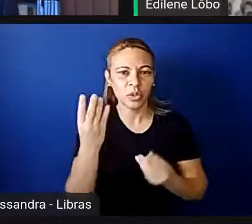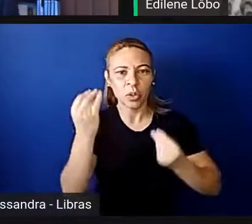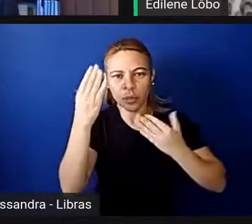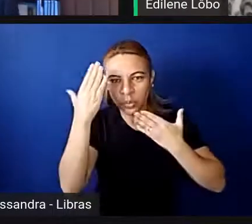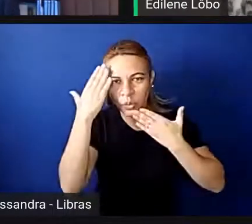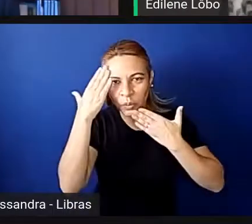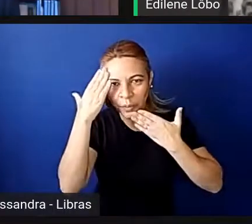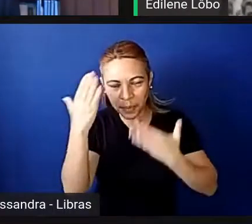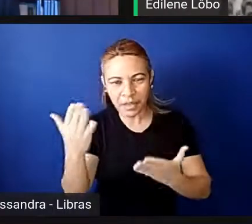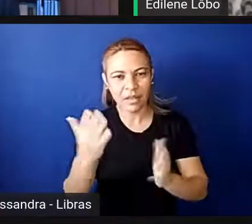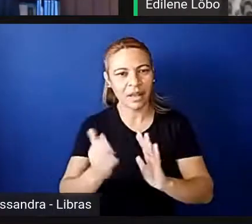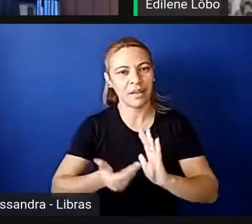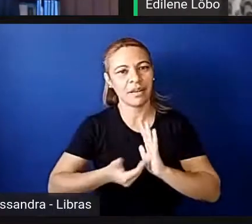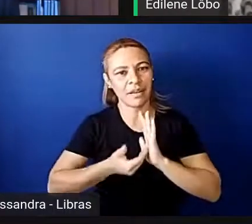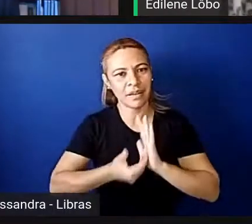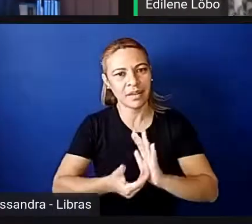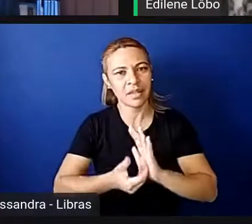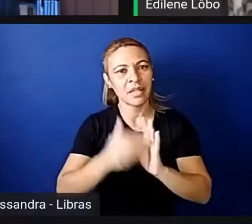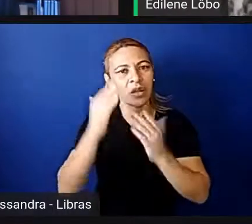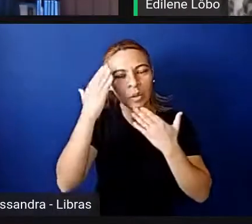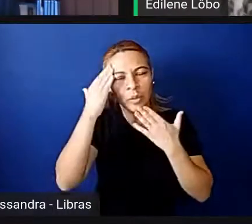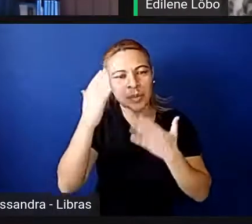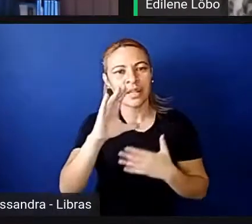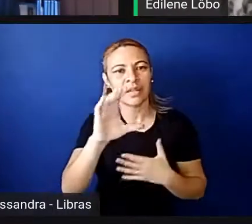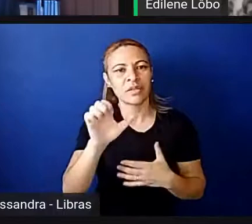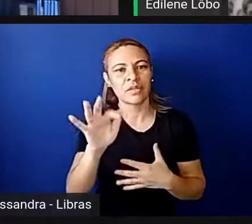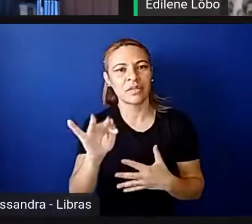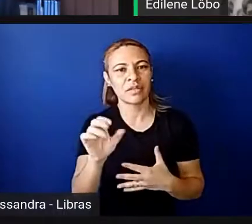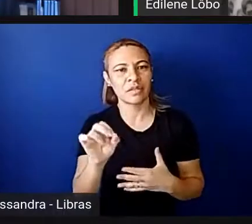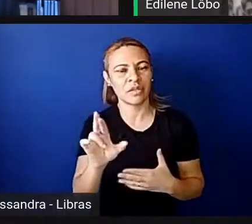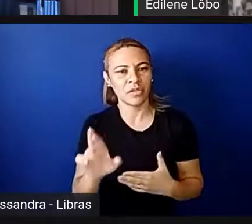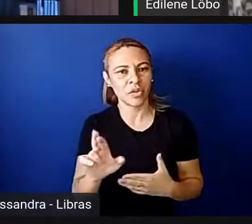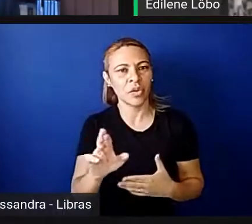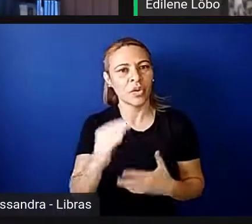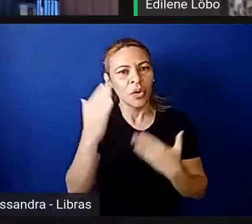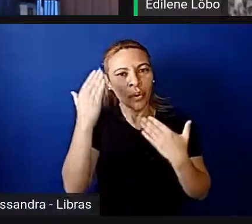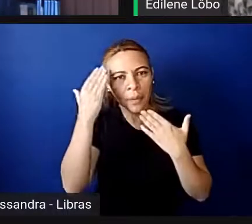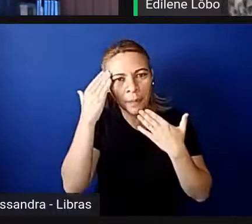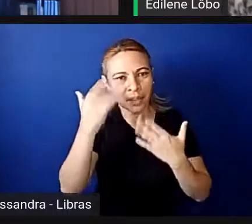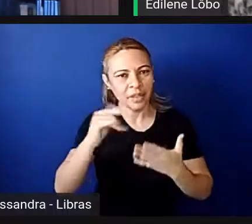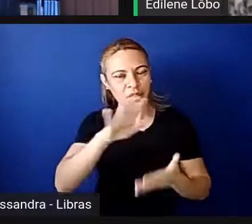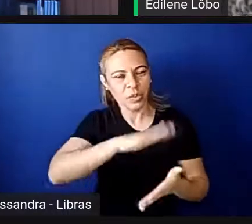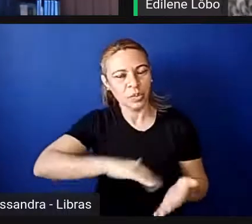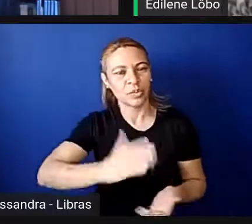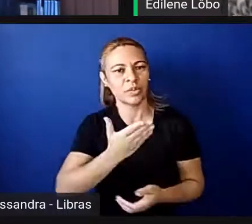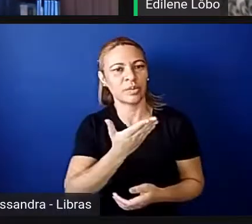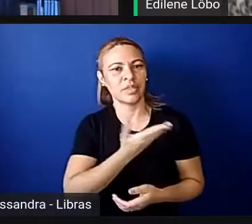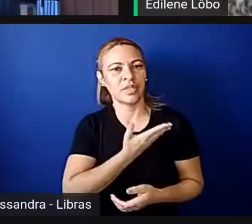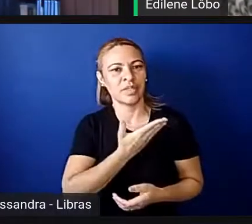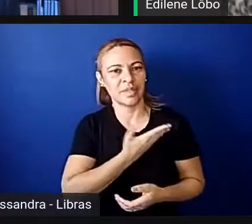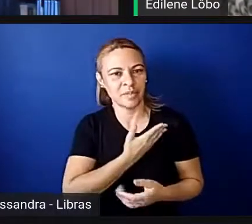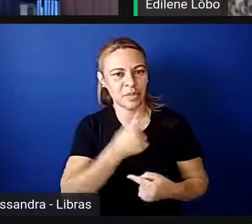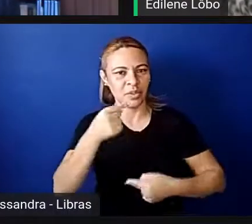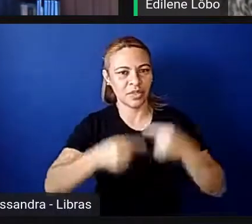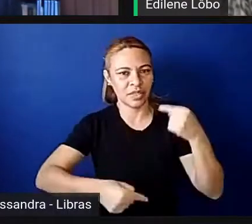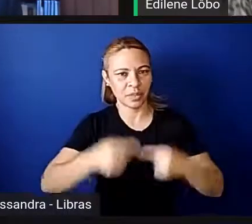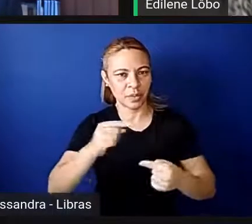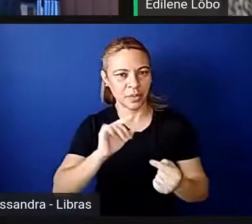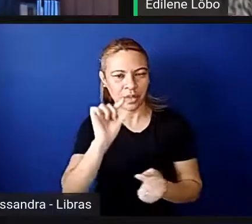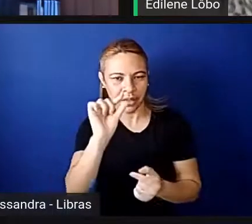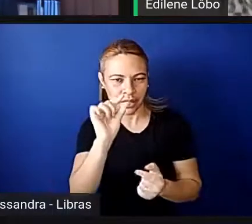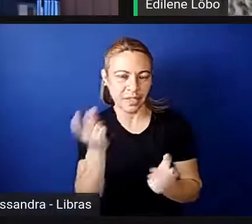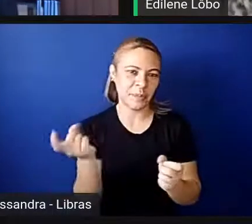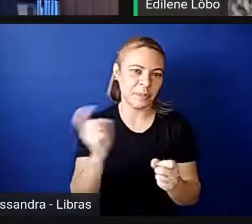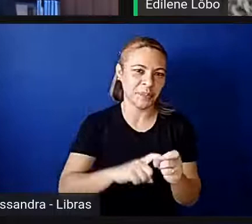obrigada à Câmara, muito obrigada ao Cefor, muito obrigada ao doutor Geraldo Leite e às minhas colegas de debate. Até daqui a pouco.